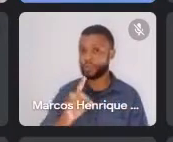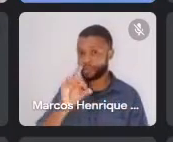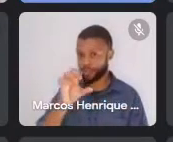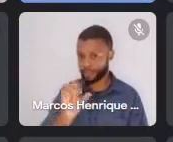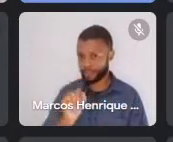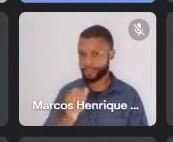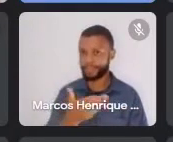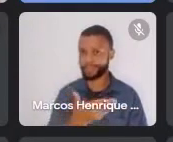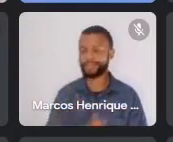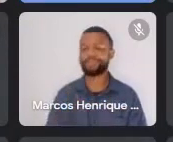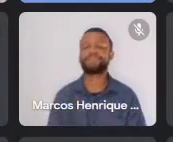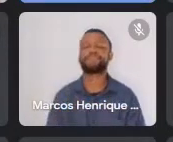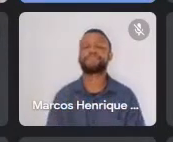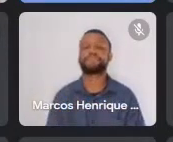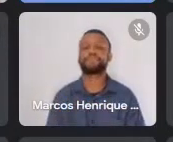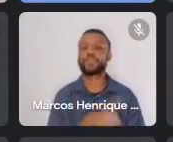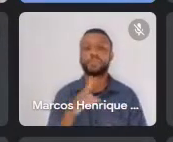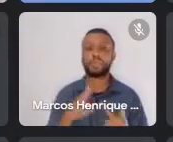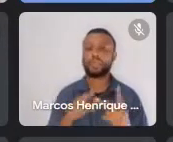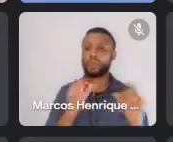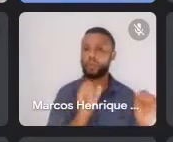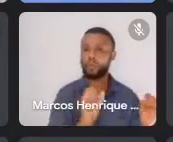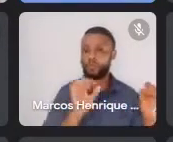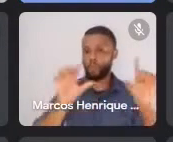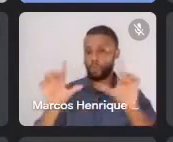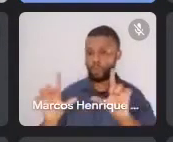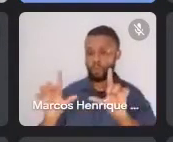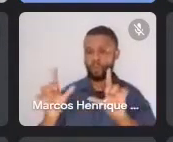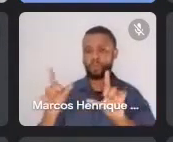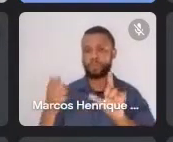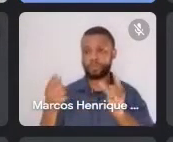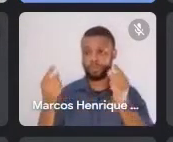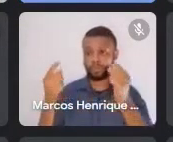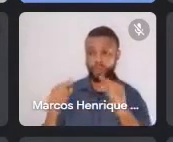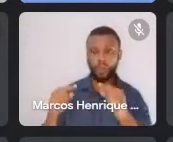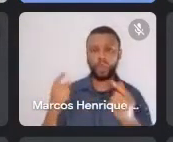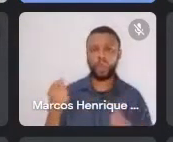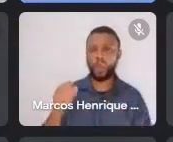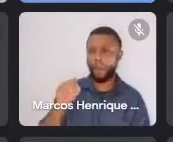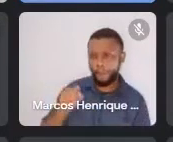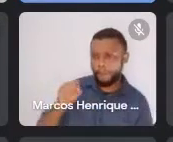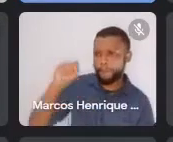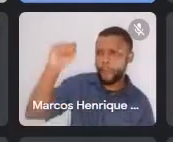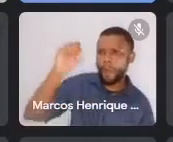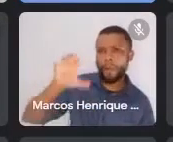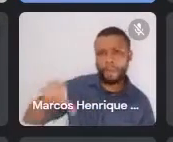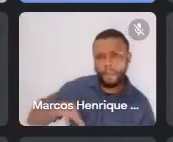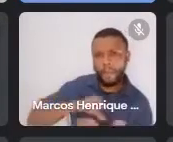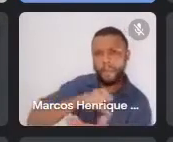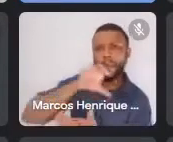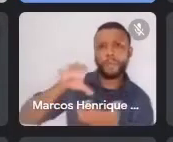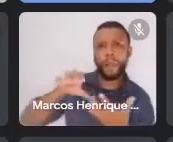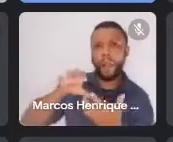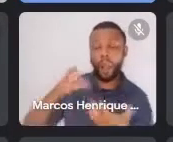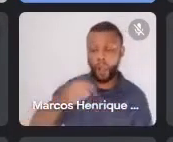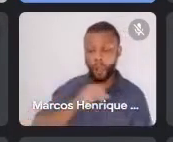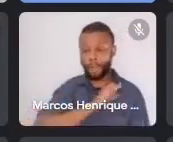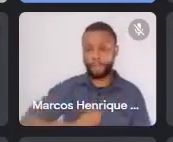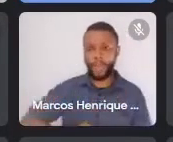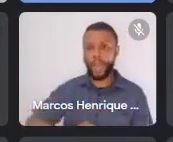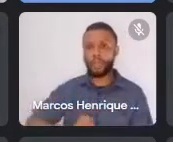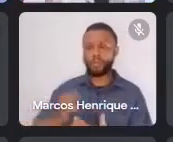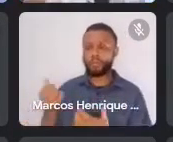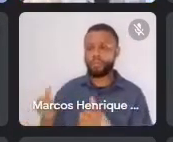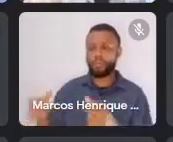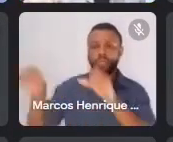Esse segundo slide, né? Abaixo do Império, viva a República. Então, a gente conta um pouco dessa história, que dele, né?